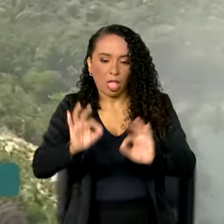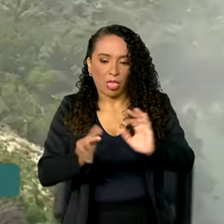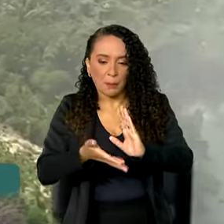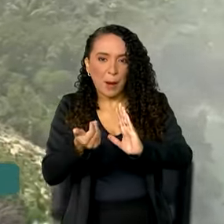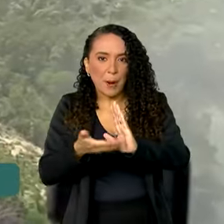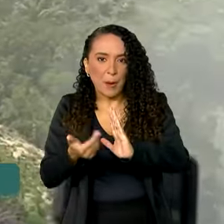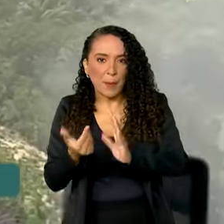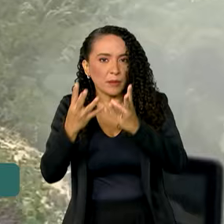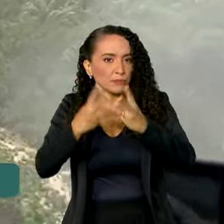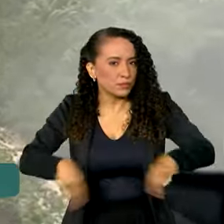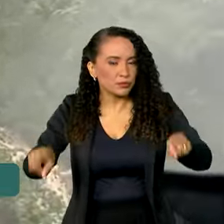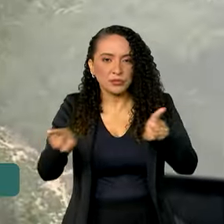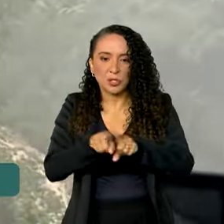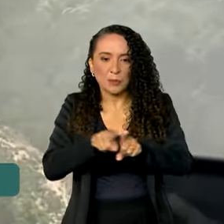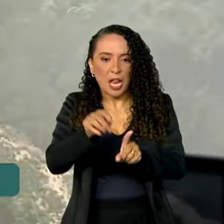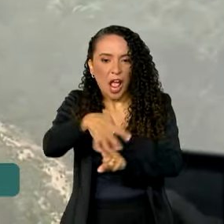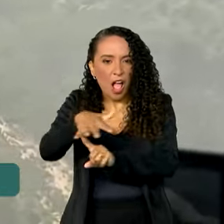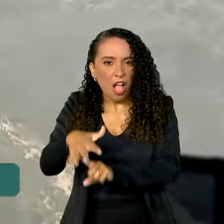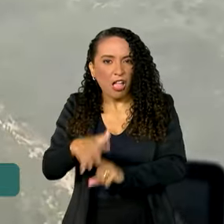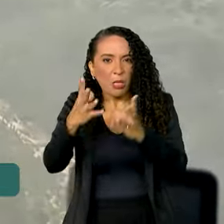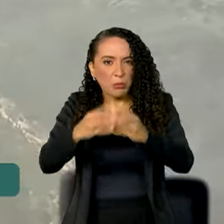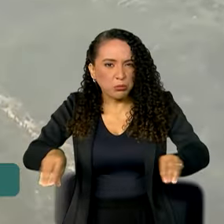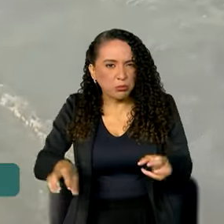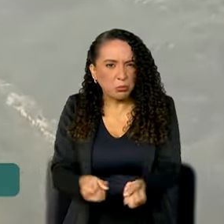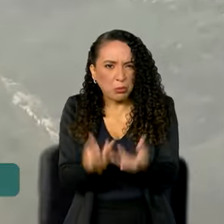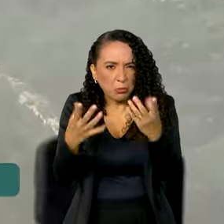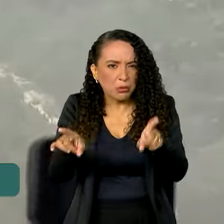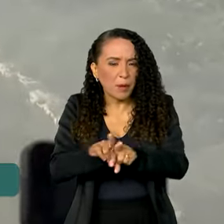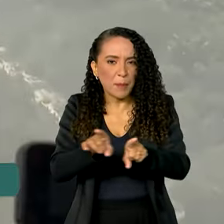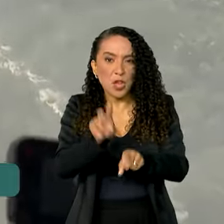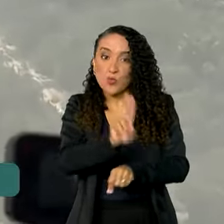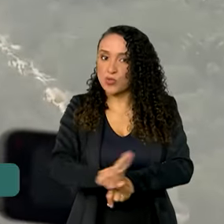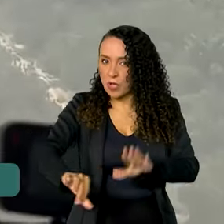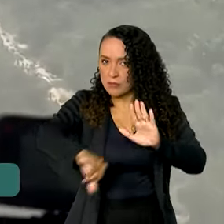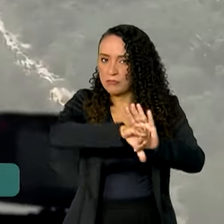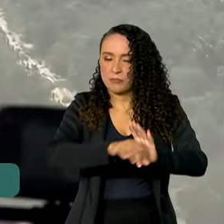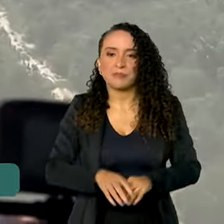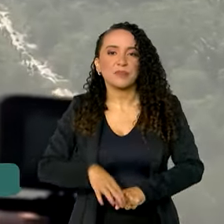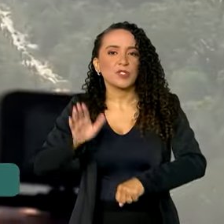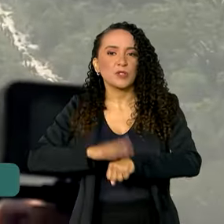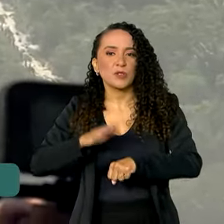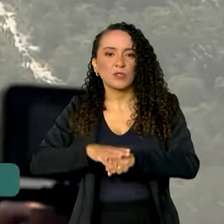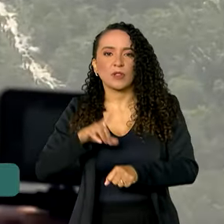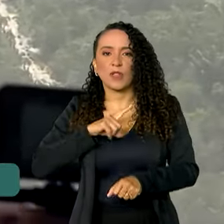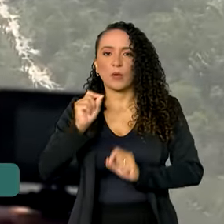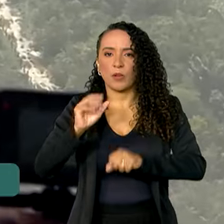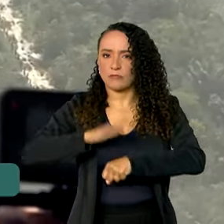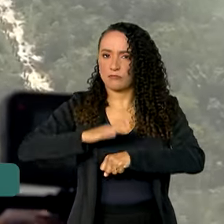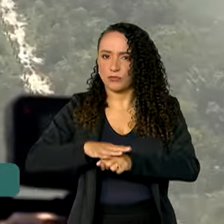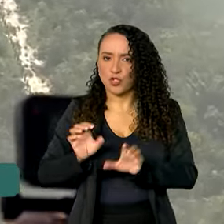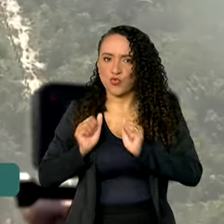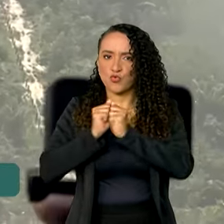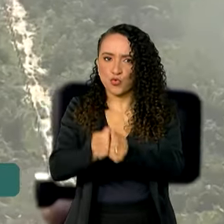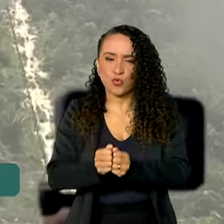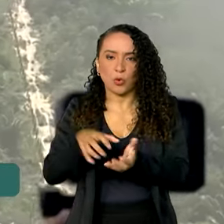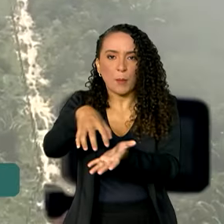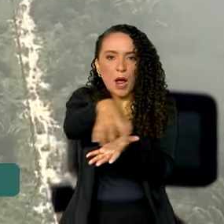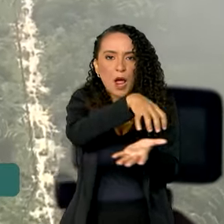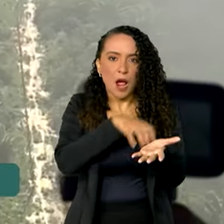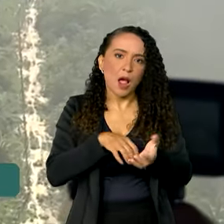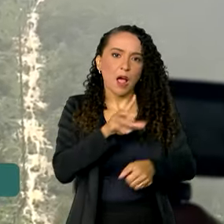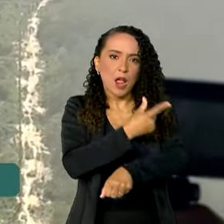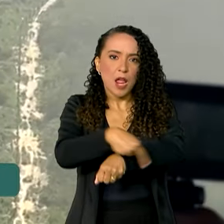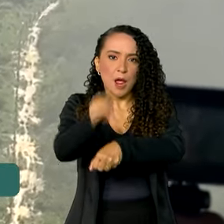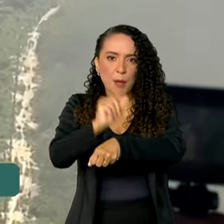e inutilizar o maquinário pesado usado no crime. A operação conta com a atuação conjunta de órgãos como o